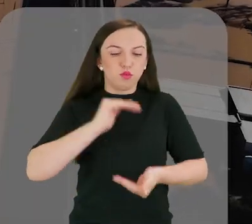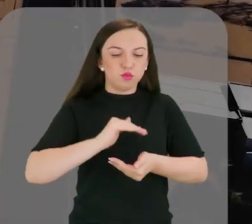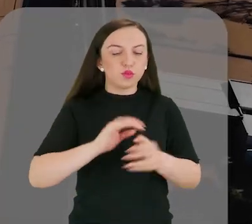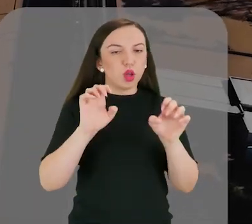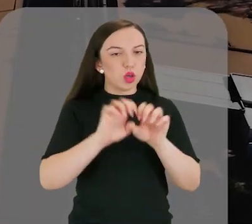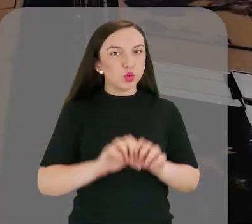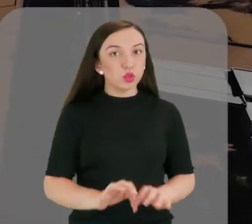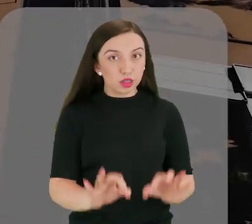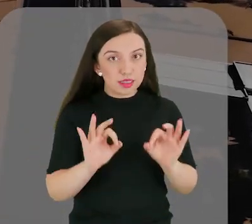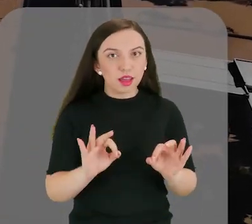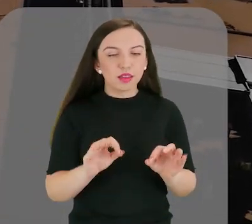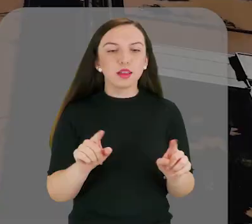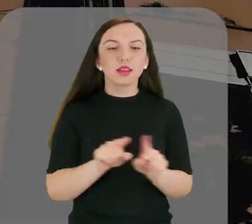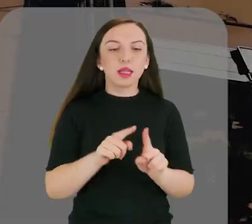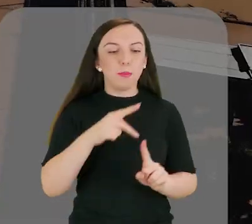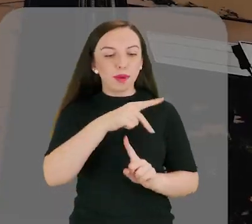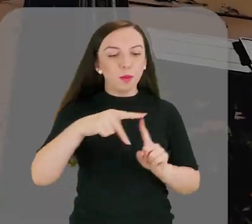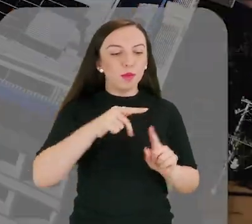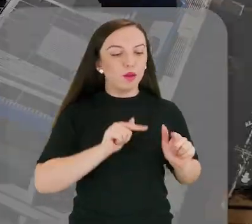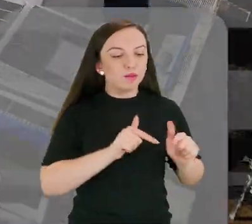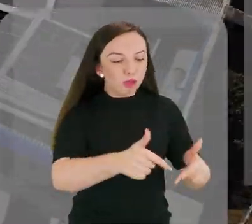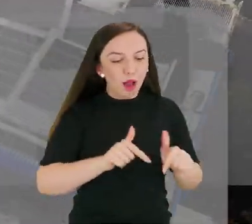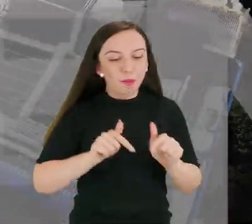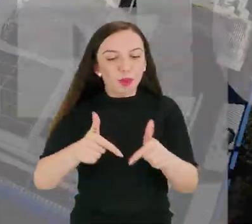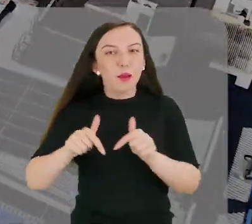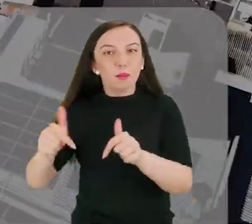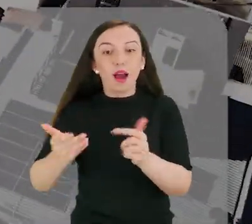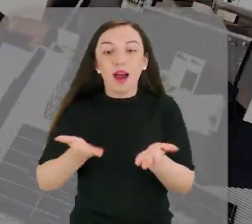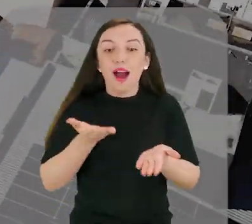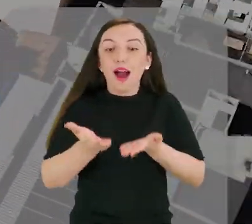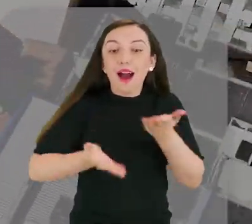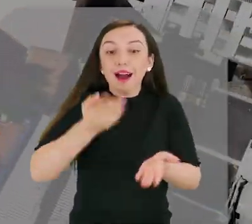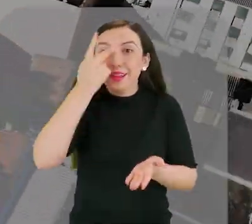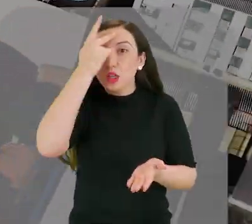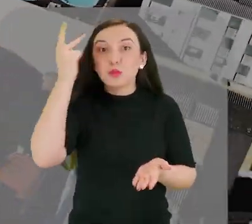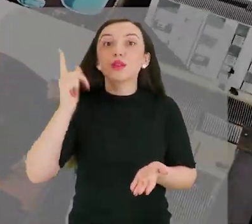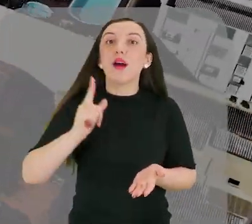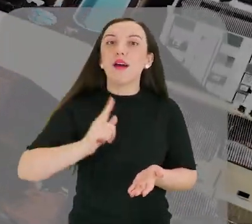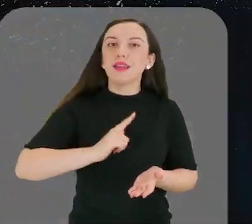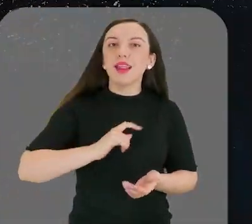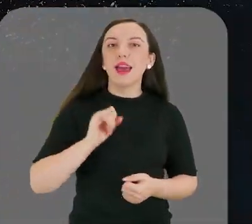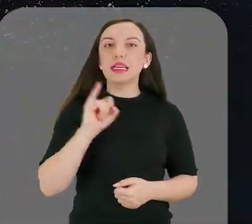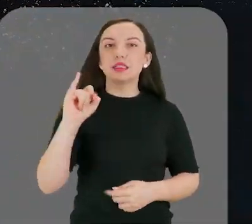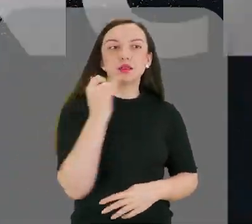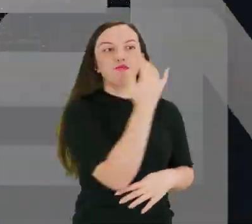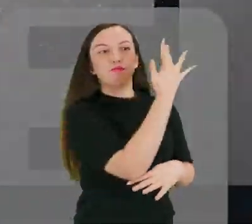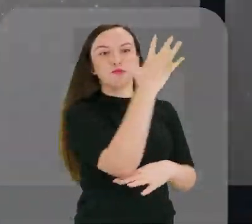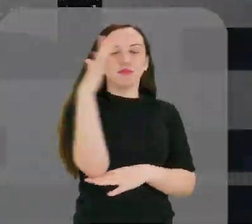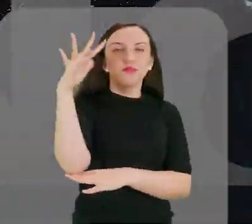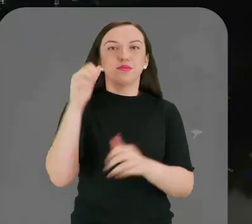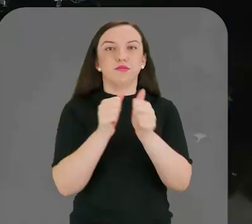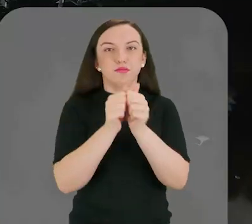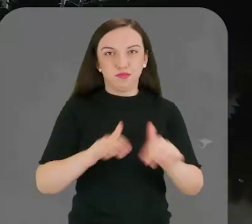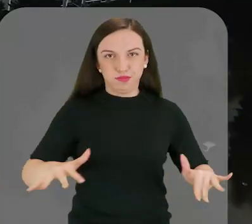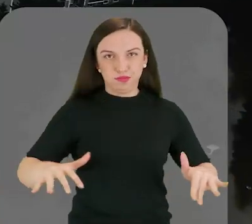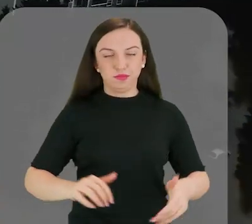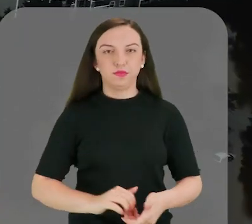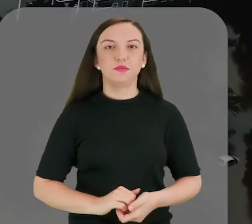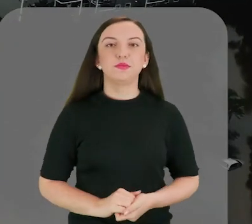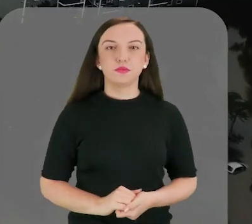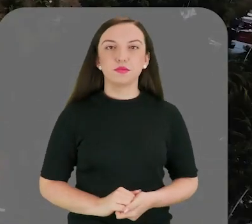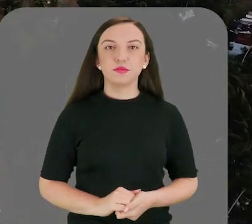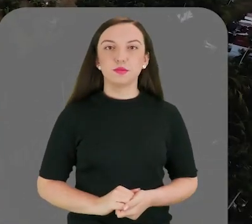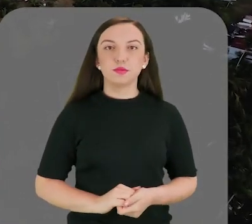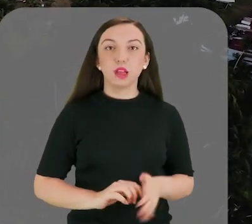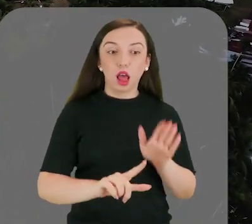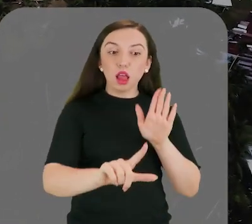sobre a importância de uma defesa civil estruturada e a necessidade de um plano de contingência, com ações voltadas ao atendimento